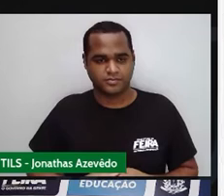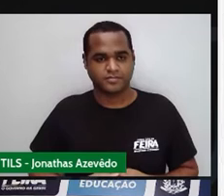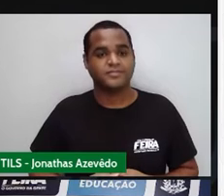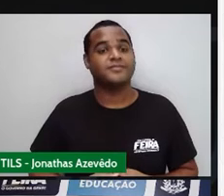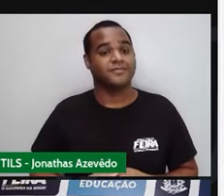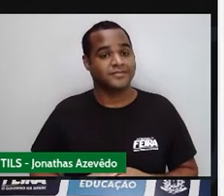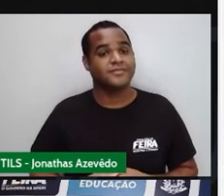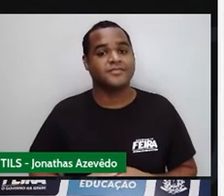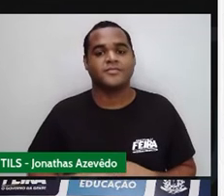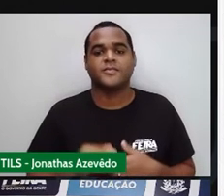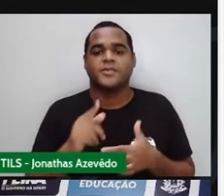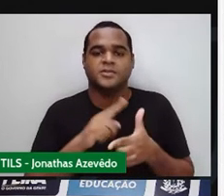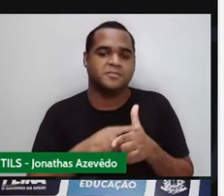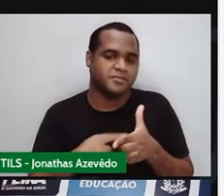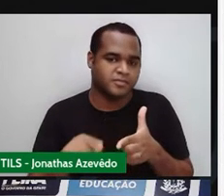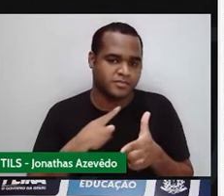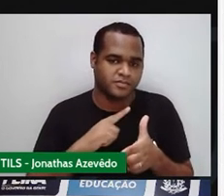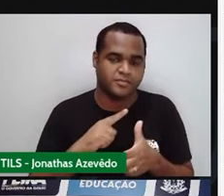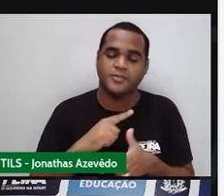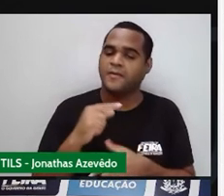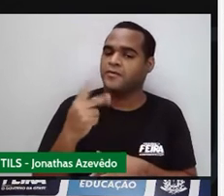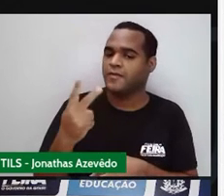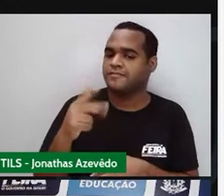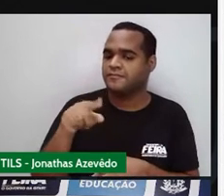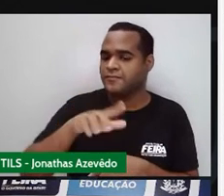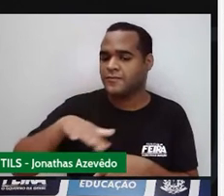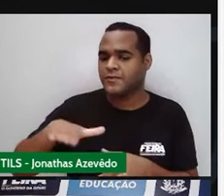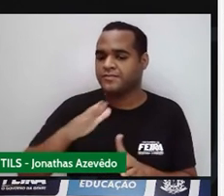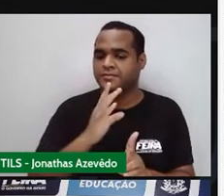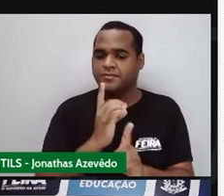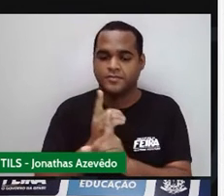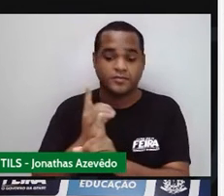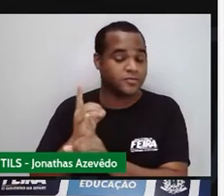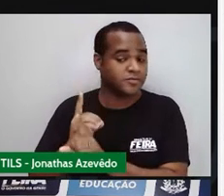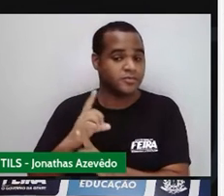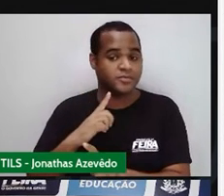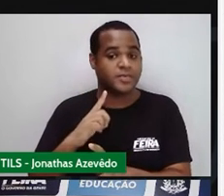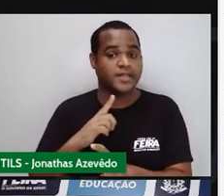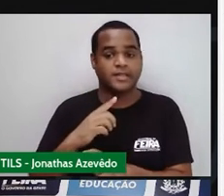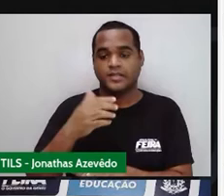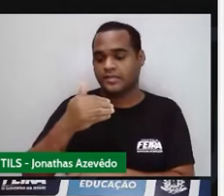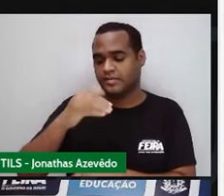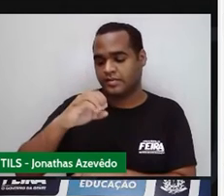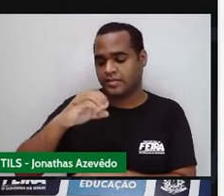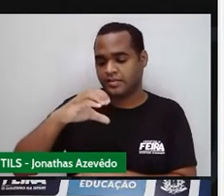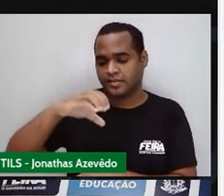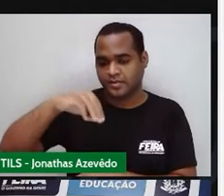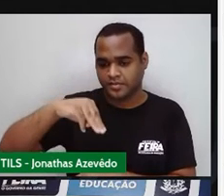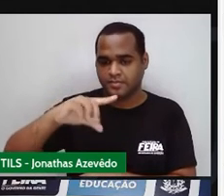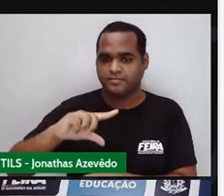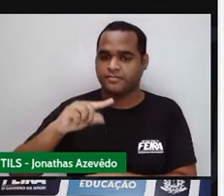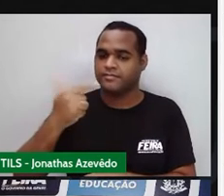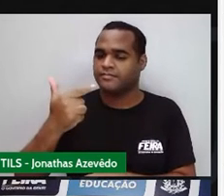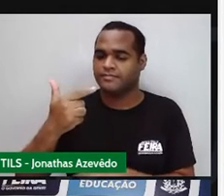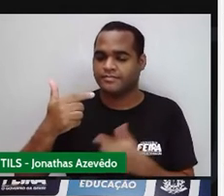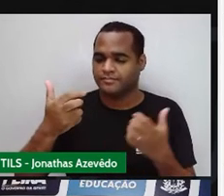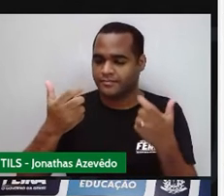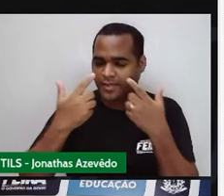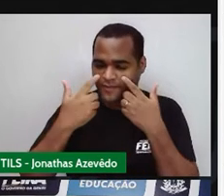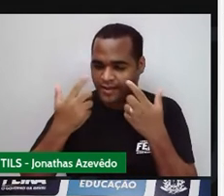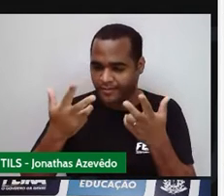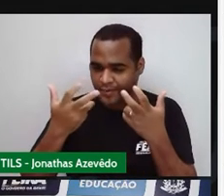E dividindo por 2 a gente encontra um 10 centímetros quadrados. Olha só,